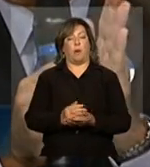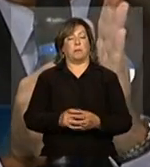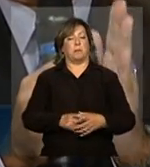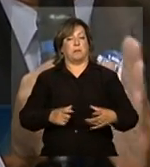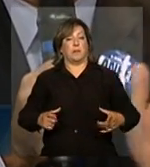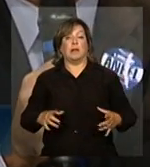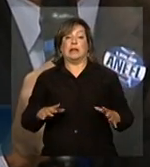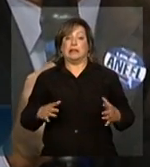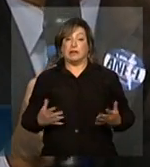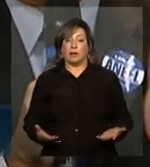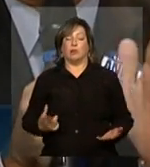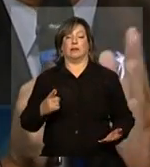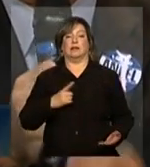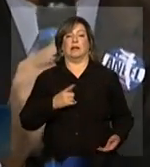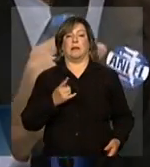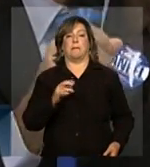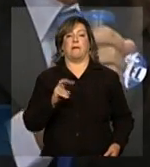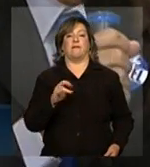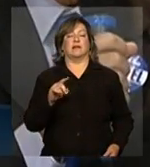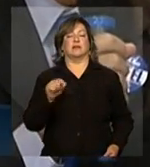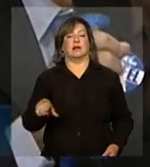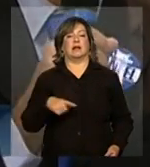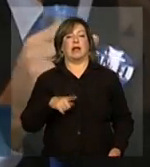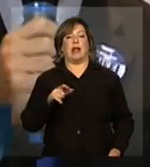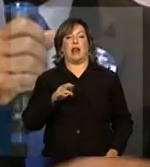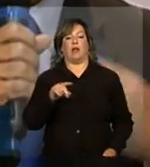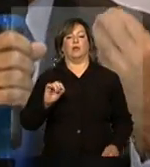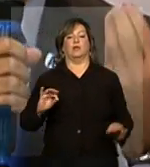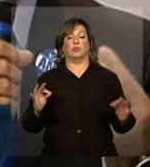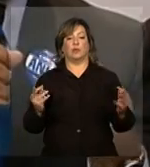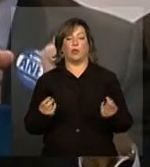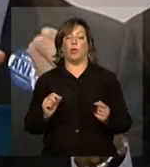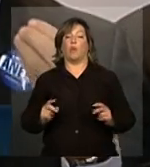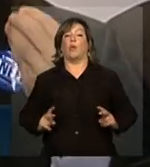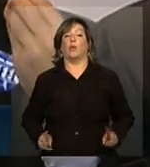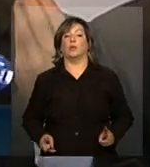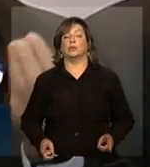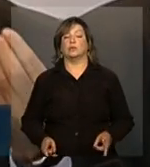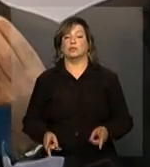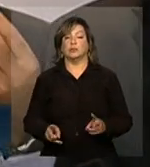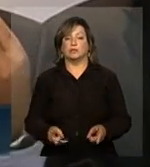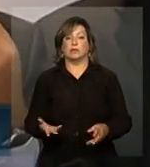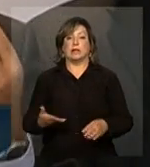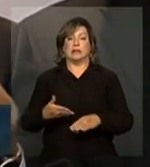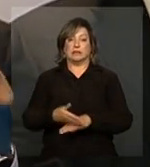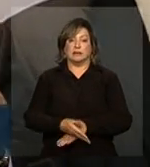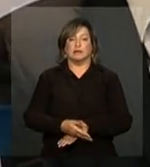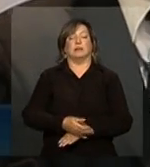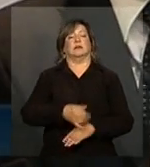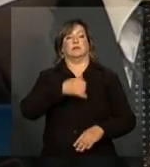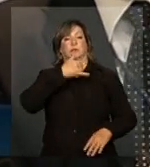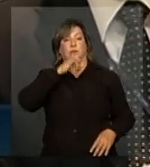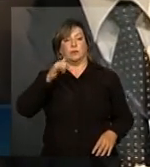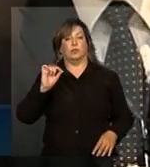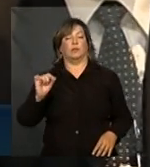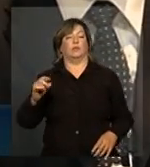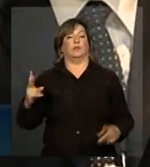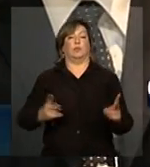previsão em todos esses leilões a continuidade da entrada de energia eólica.